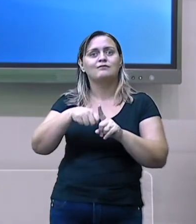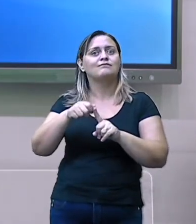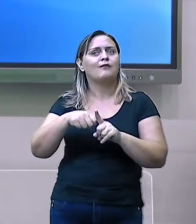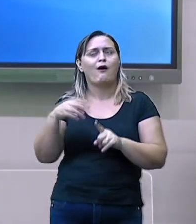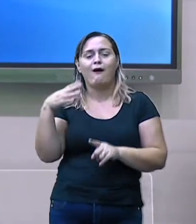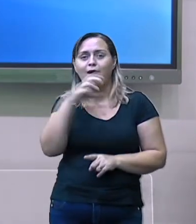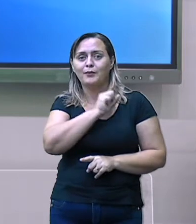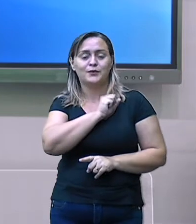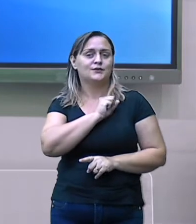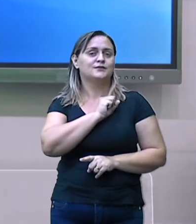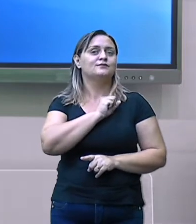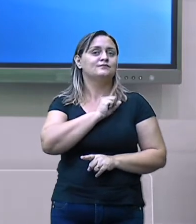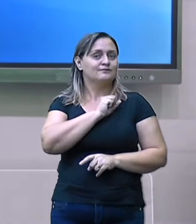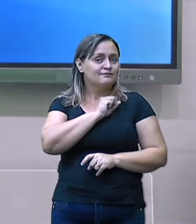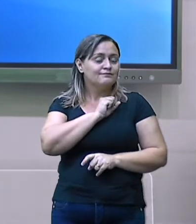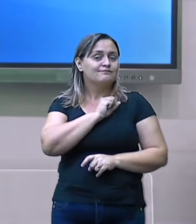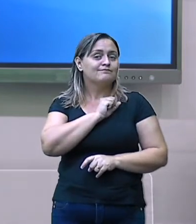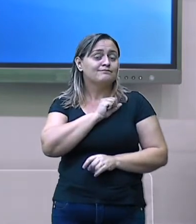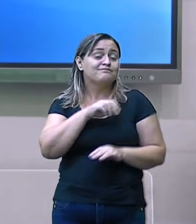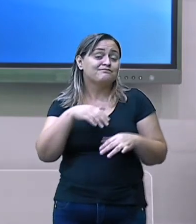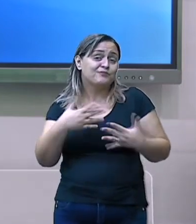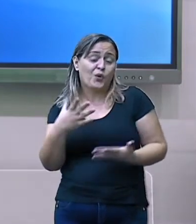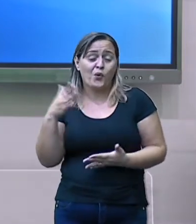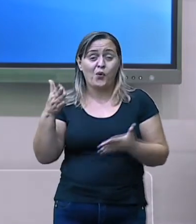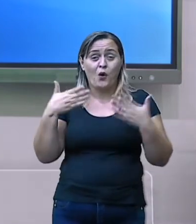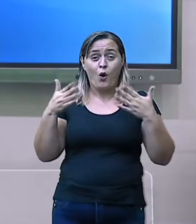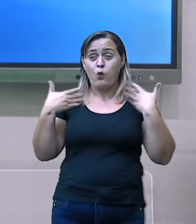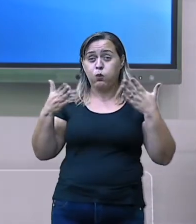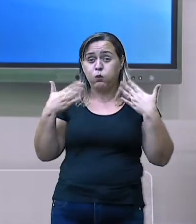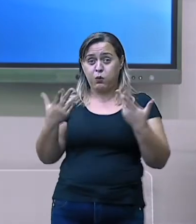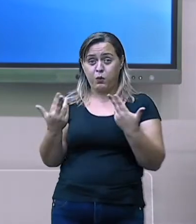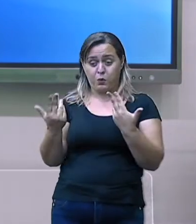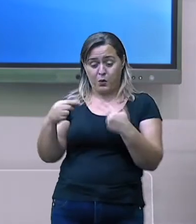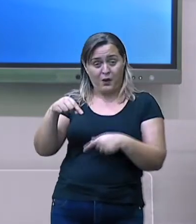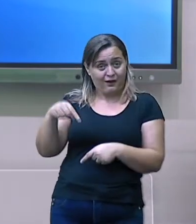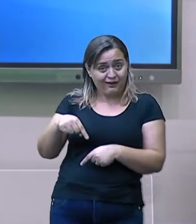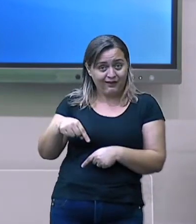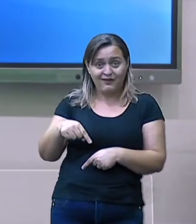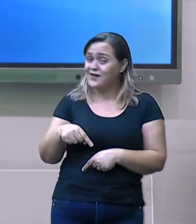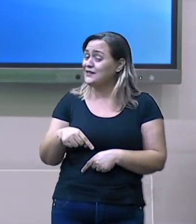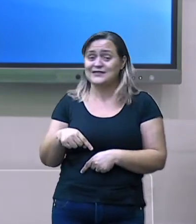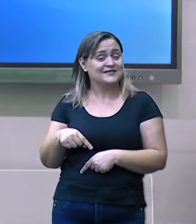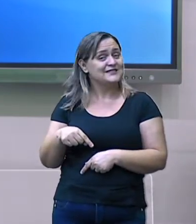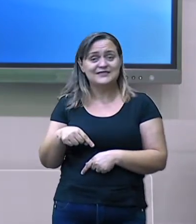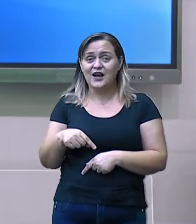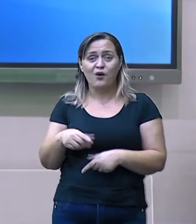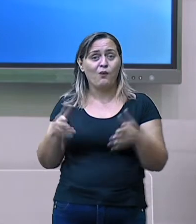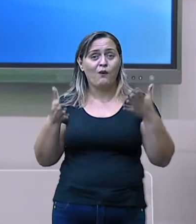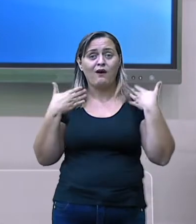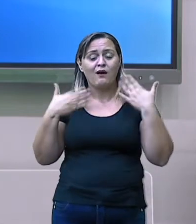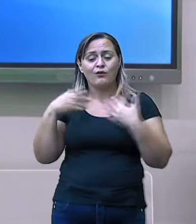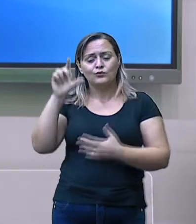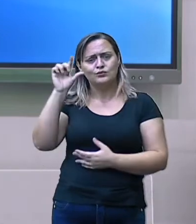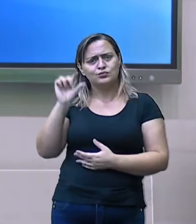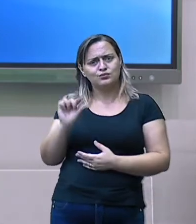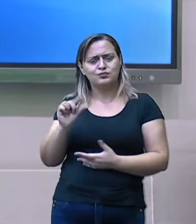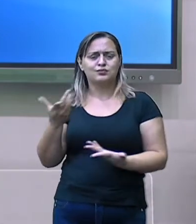E mesmo assim, não é o que nós chamamos de verão. Muito longe disso.